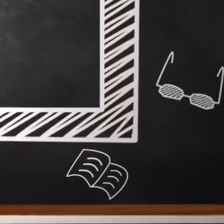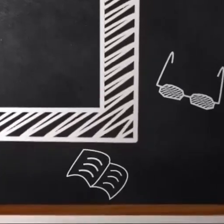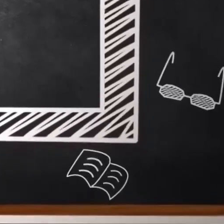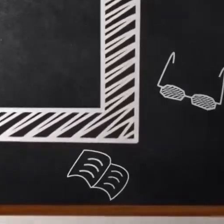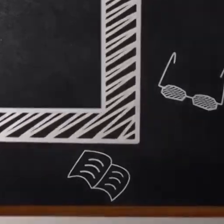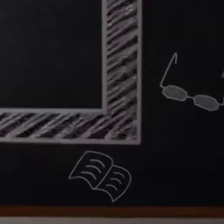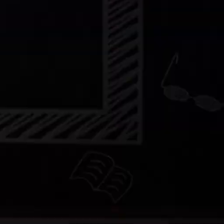Legenda